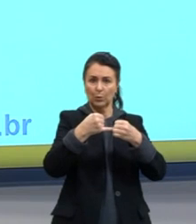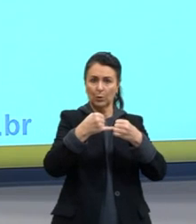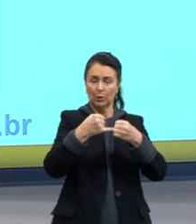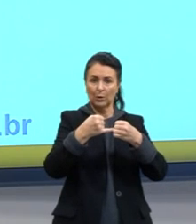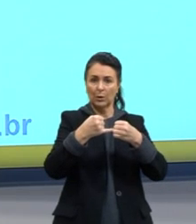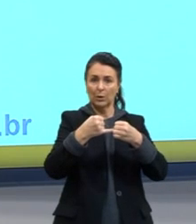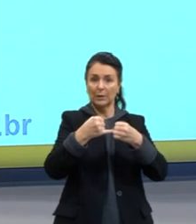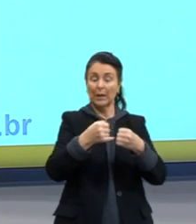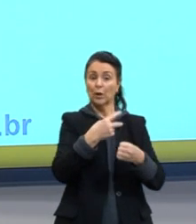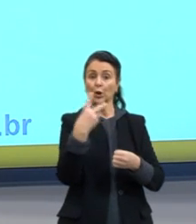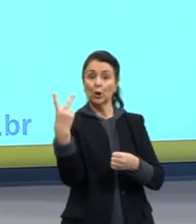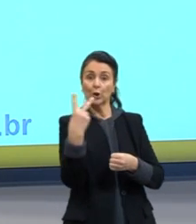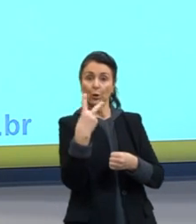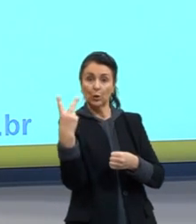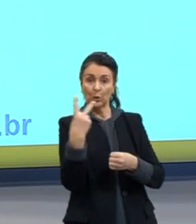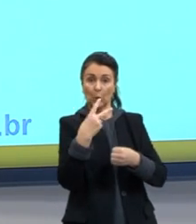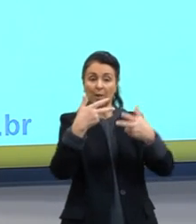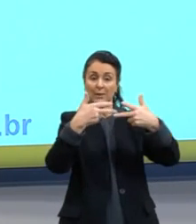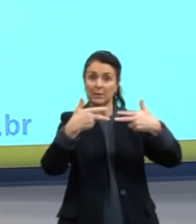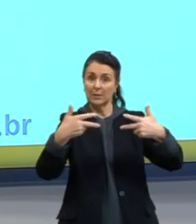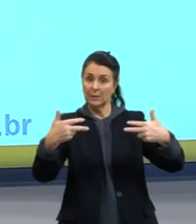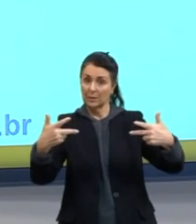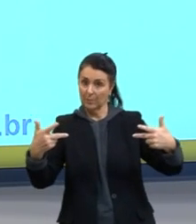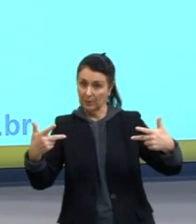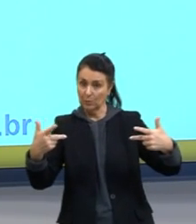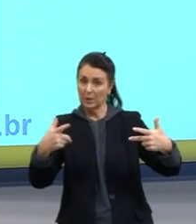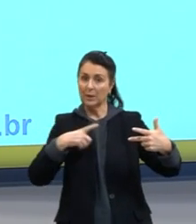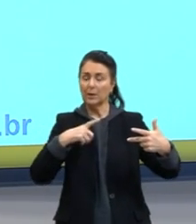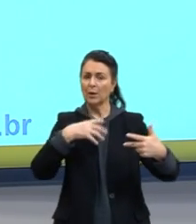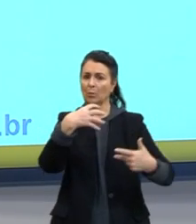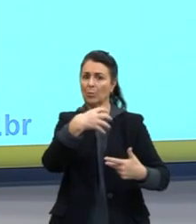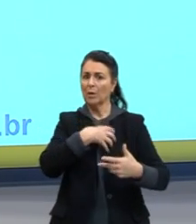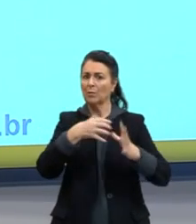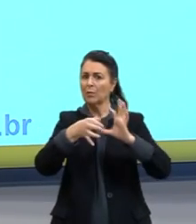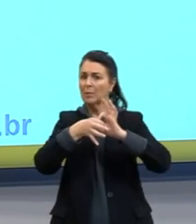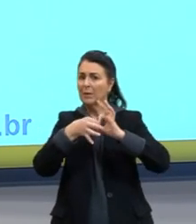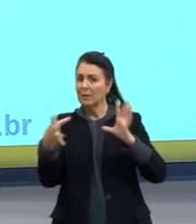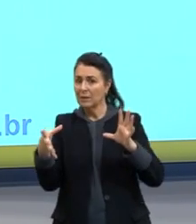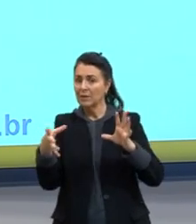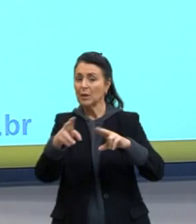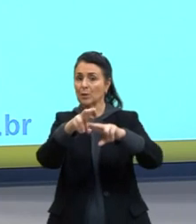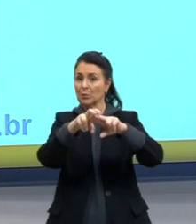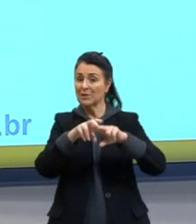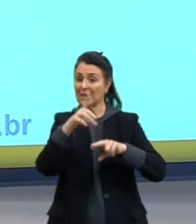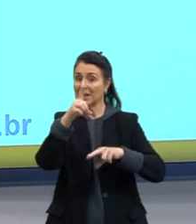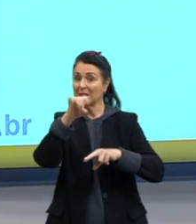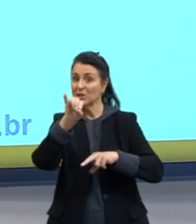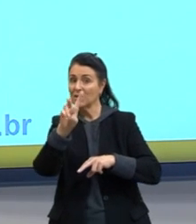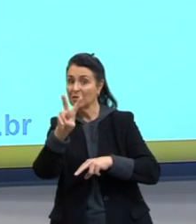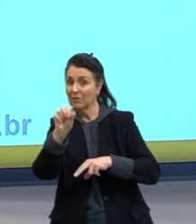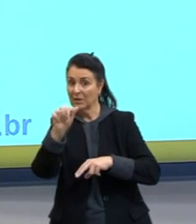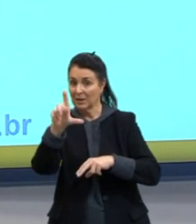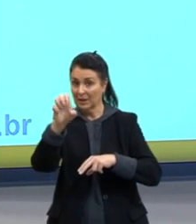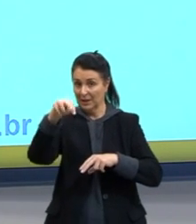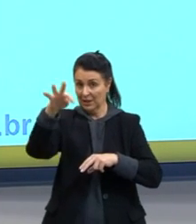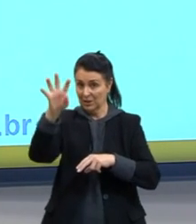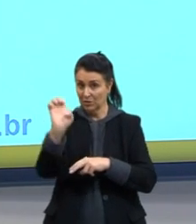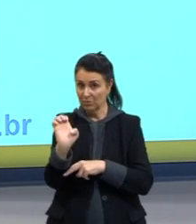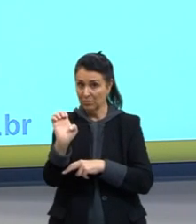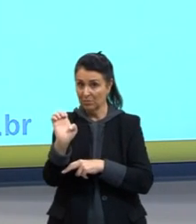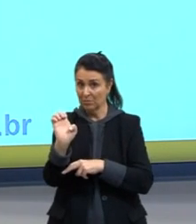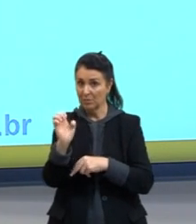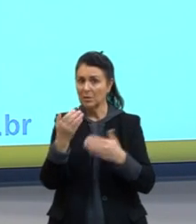carboxila, porque o cátion em sua forma livre é um cátion divalente? Sim, ele é um cátion divalente. Agora, se nós